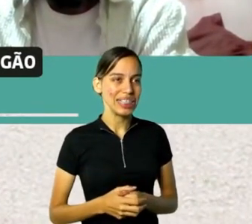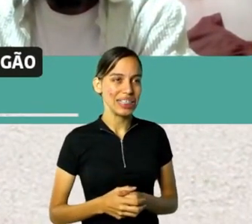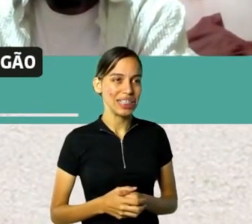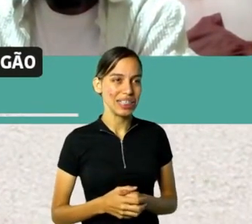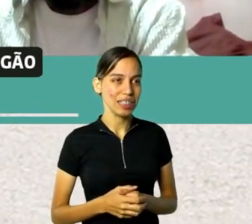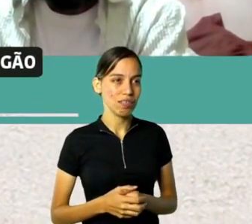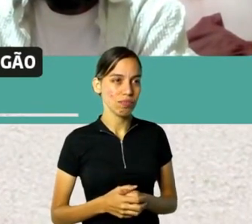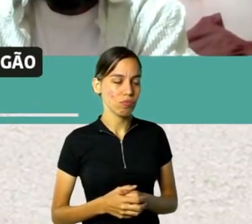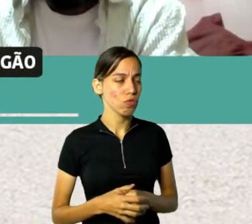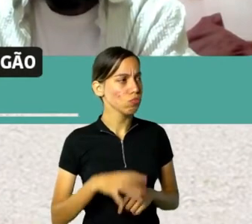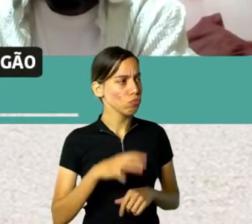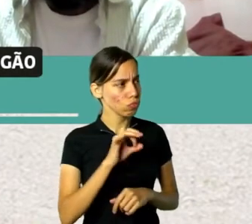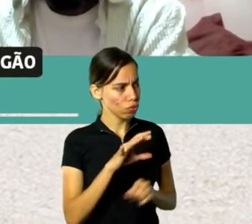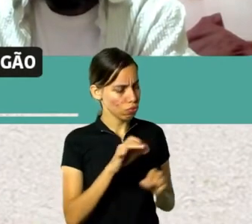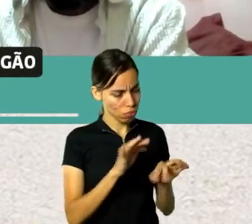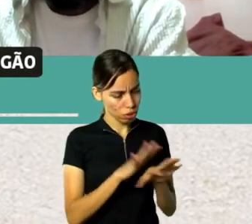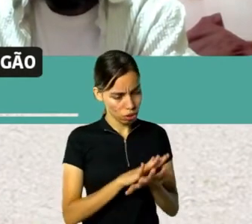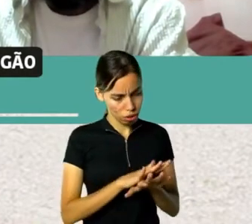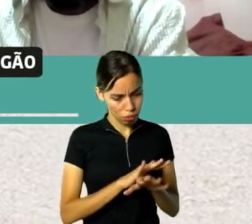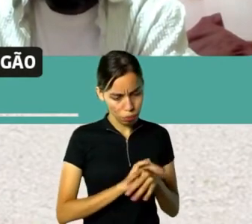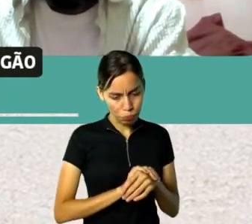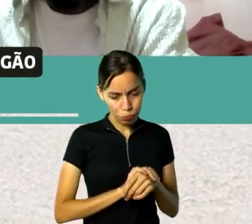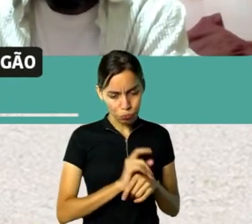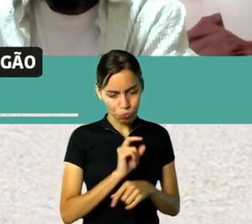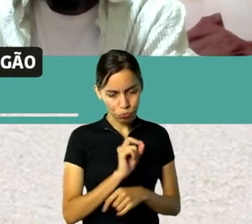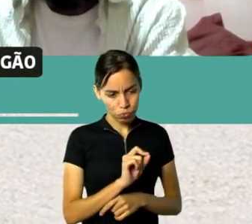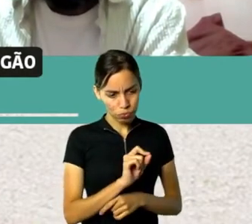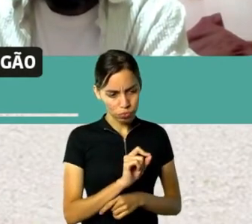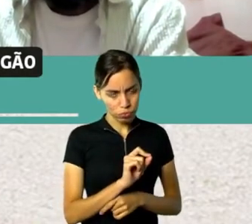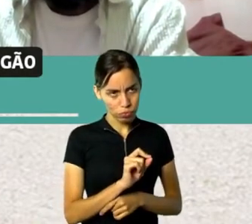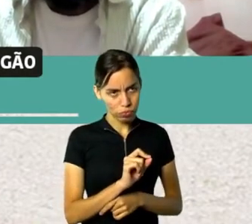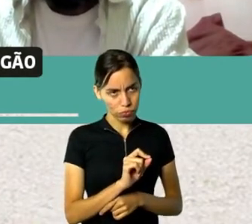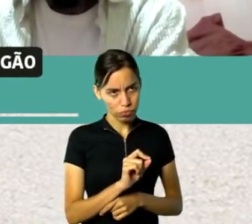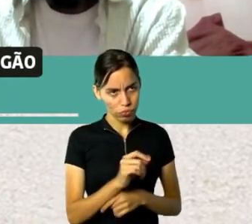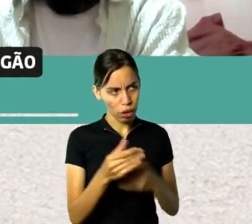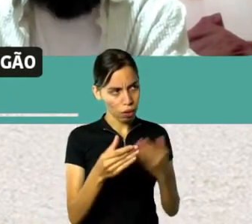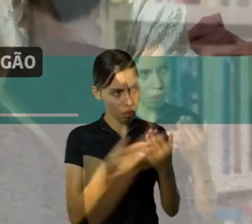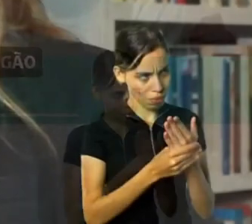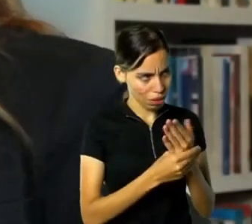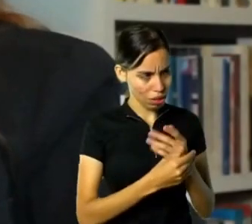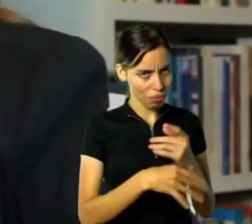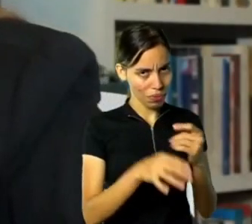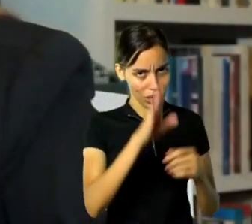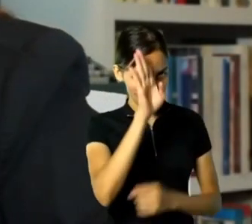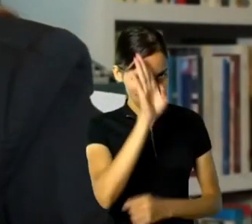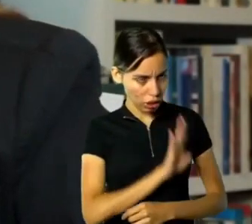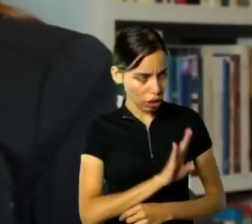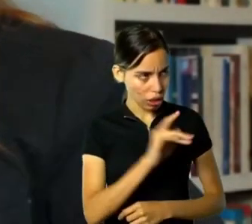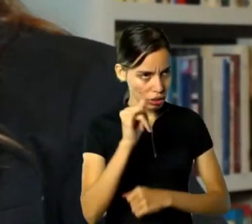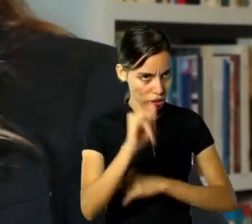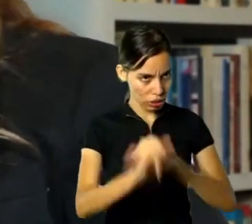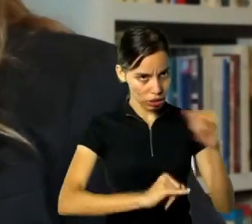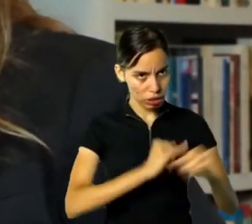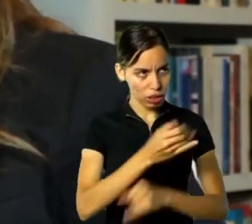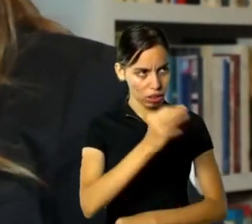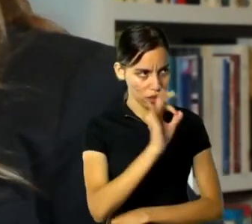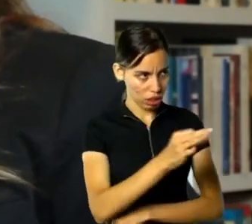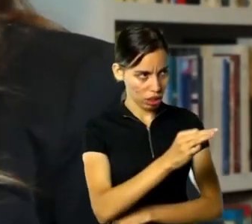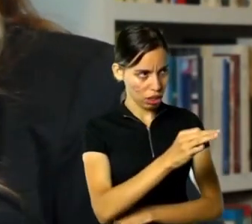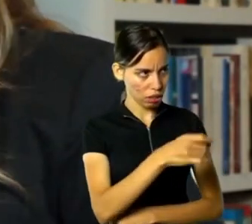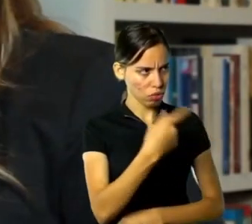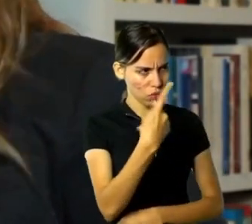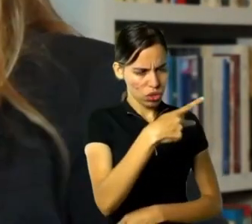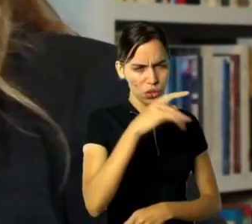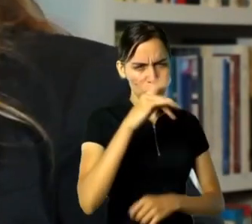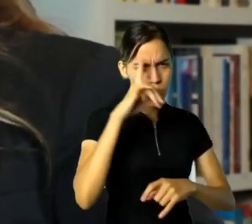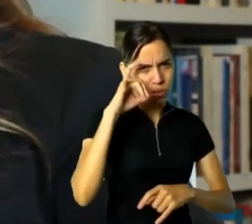Então, só para fechar essa parte do Tupecassino, ele está disponível, gratuito, na internet. Pelo seu Instagram, a gente consegue, a